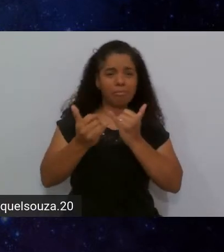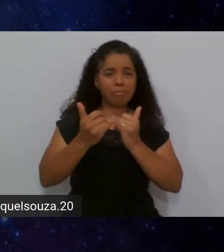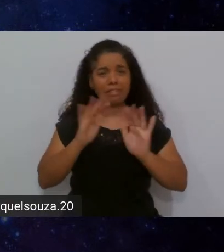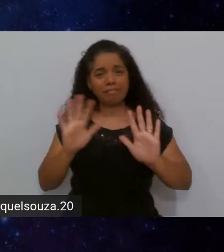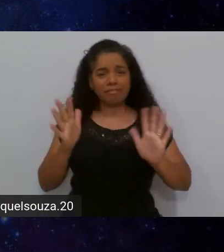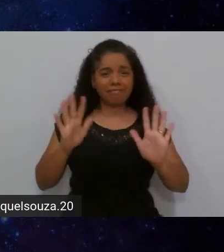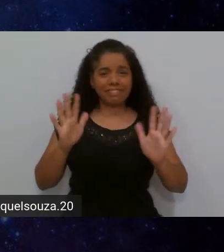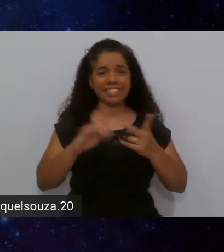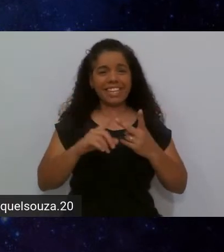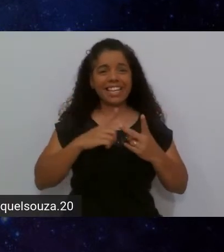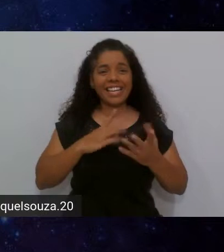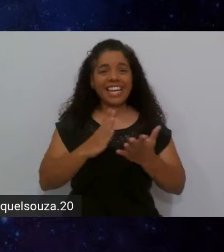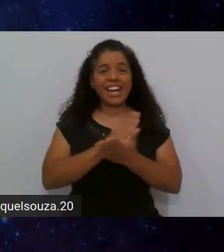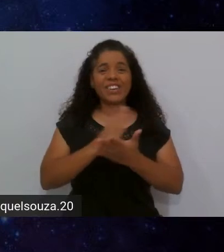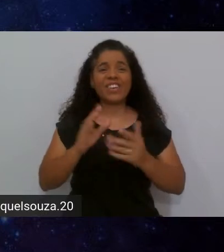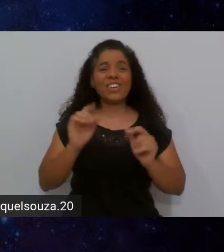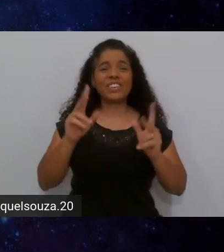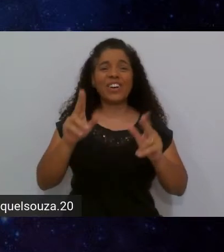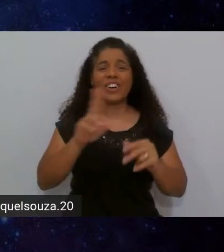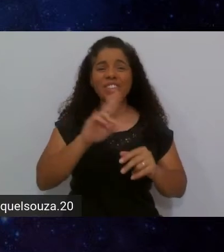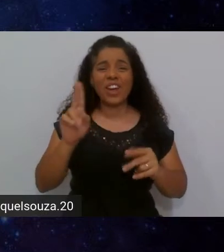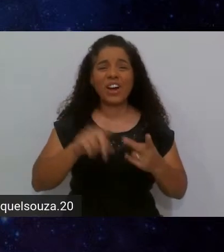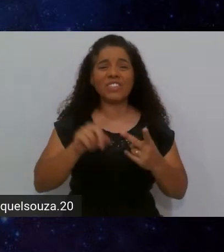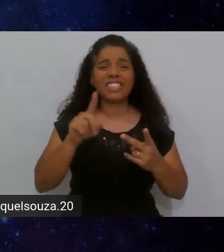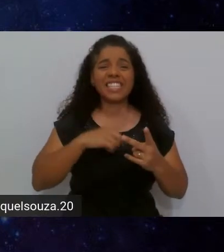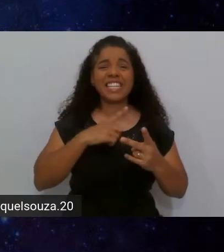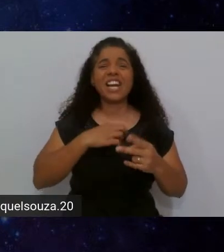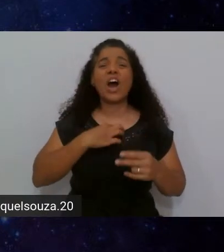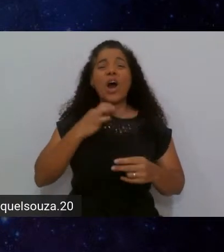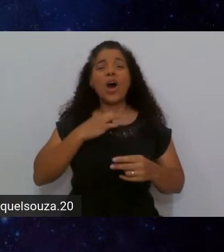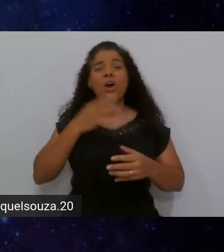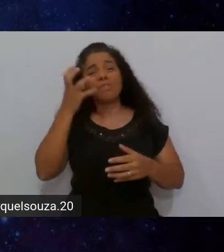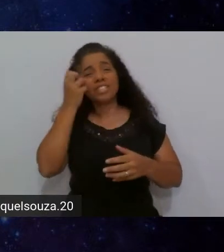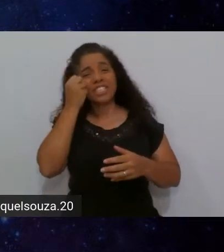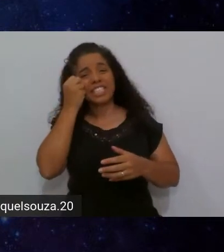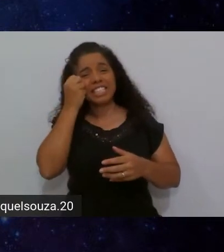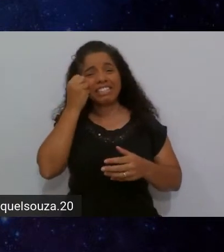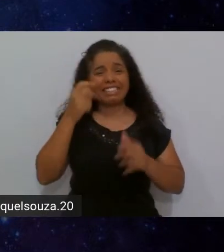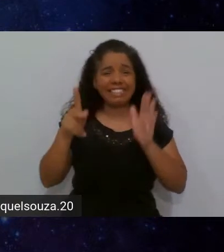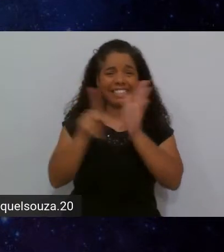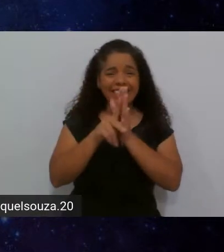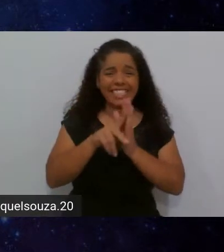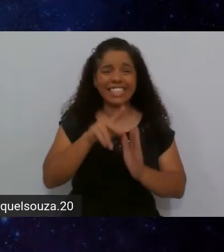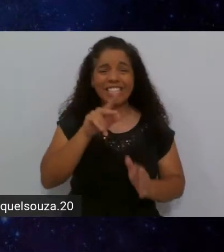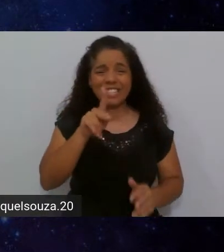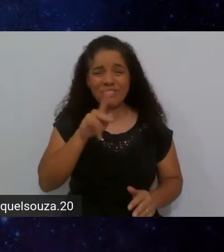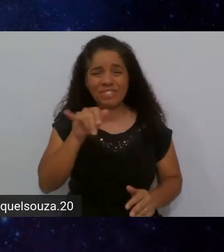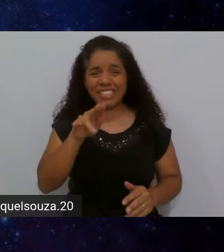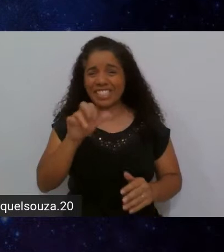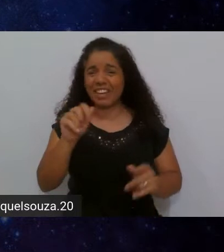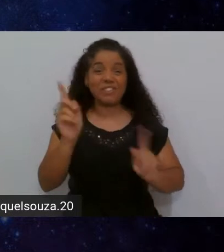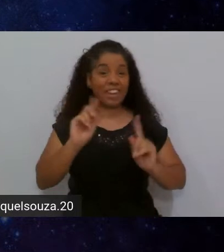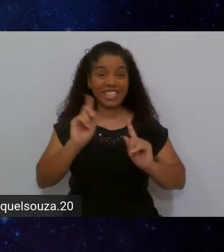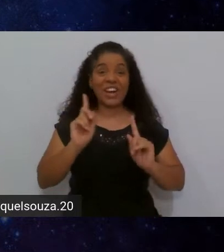como que nome mesmo de uma roupa de dormir aqui, um pijama, mas não é, ok?